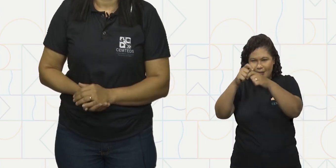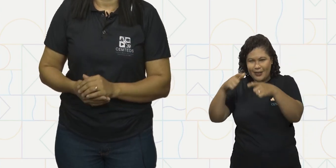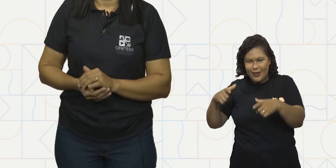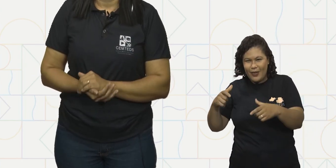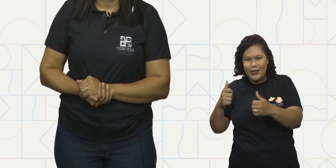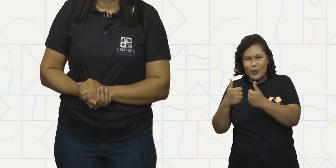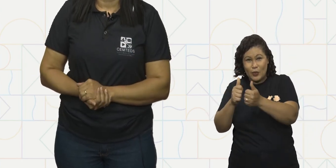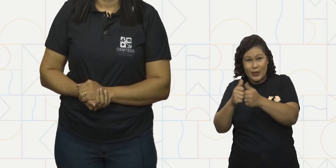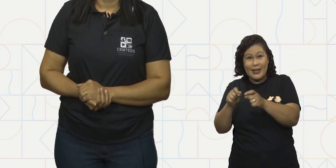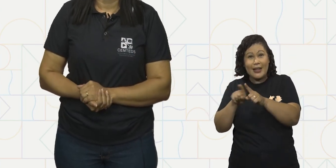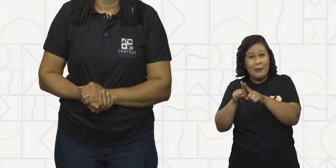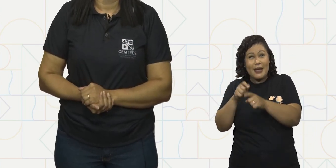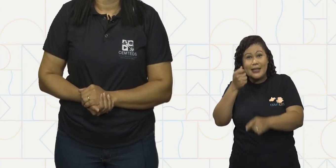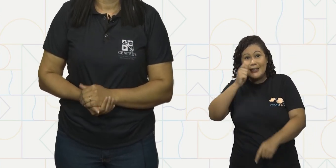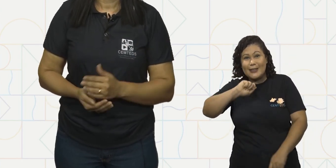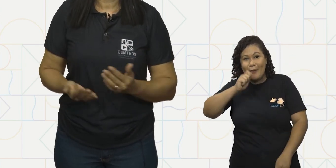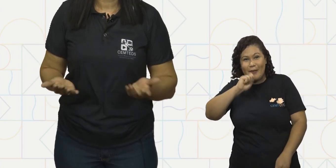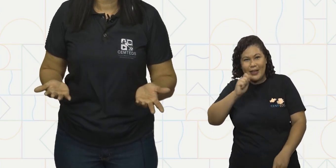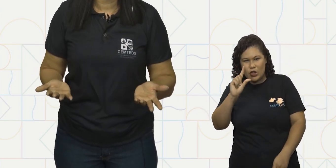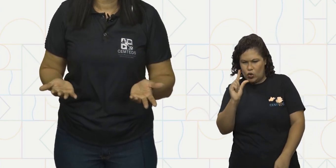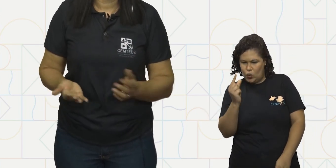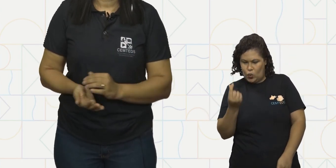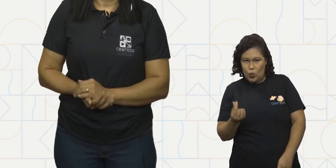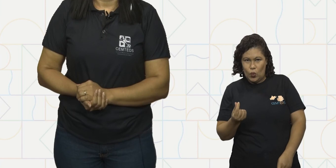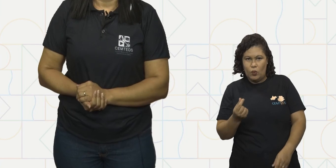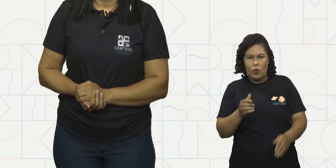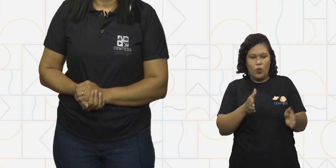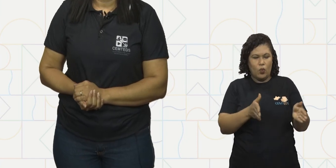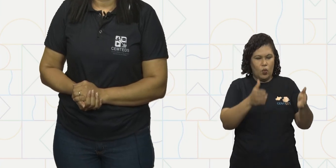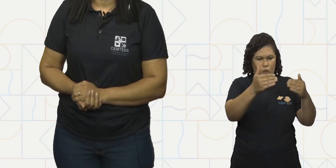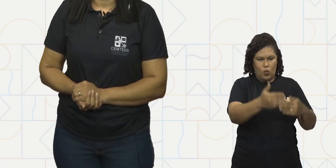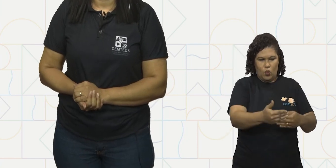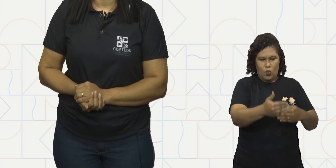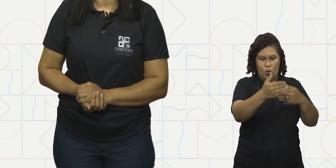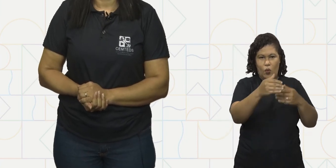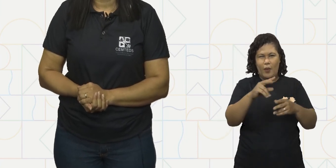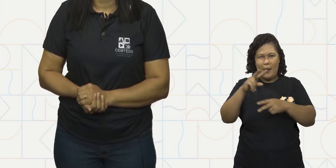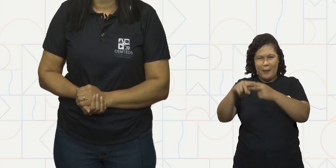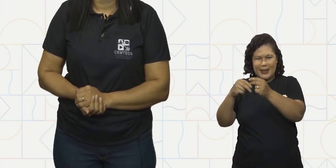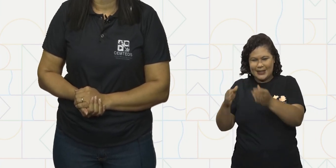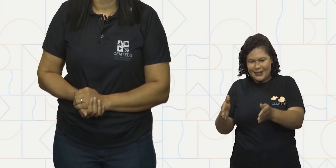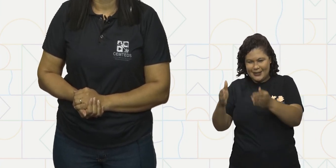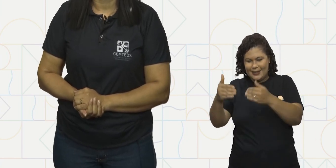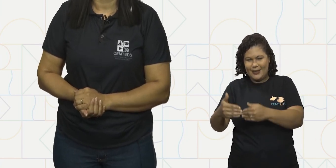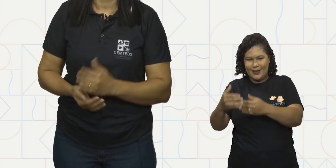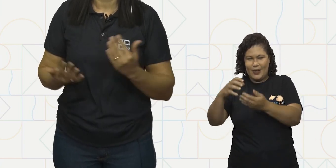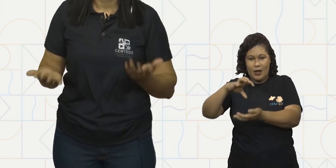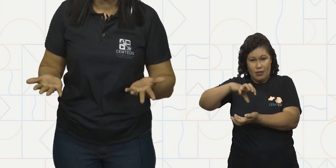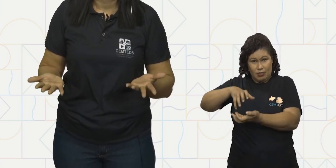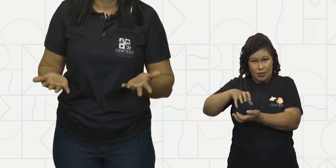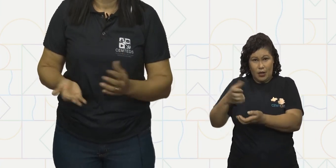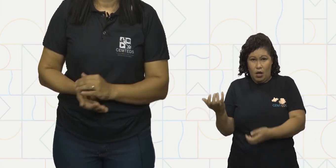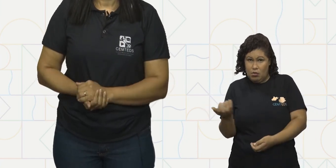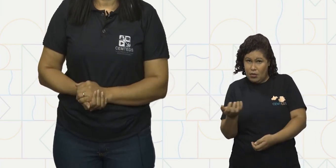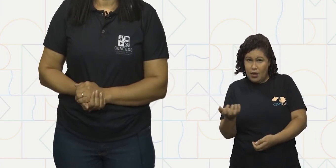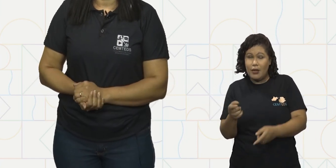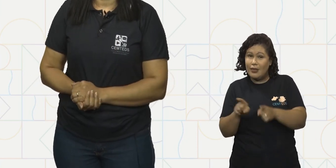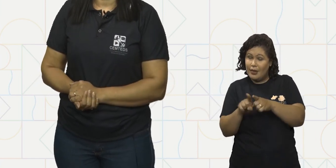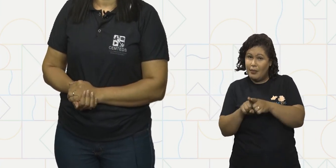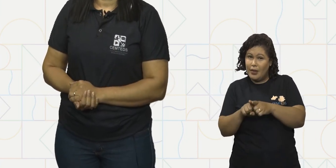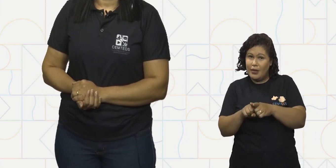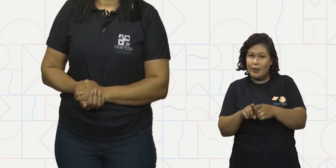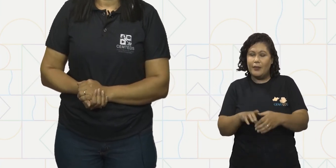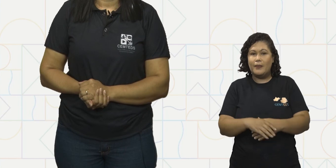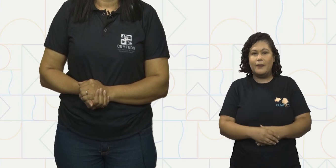trânsito e a casquinha do sorvete o cubo a caixa de presente e o cubo mágico e o dado e